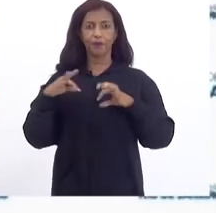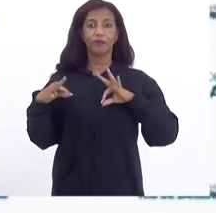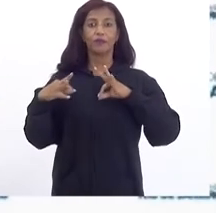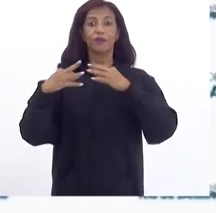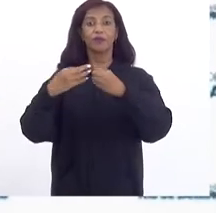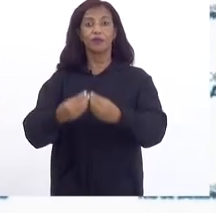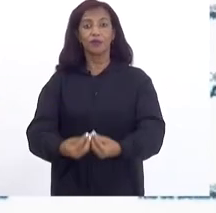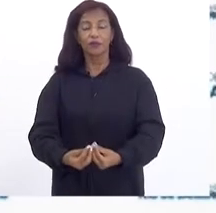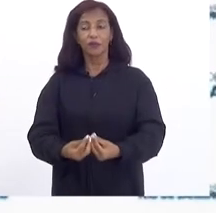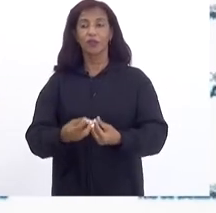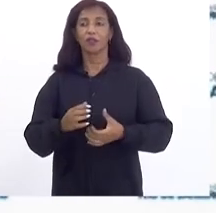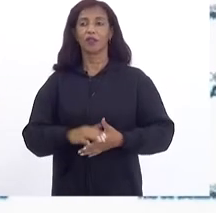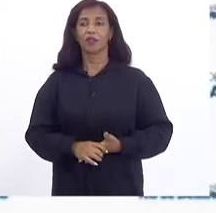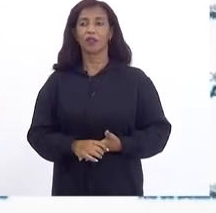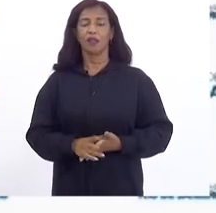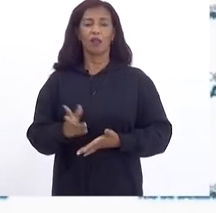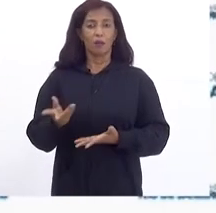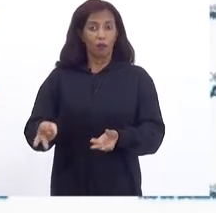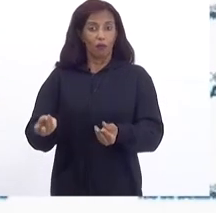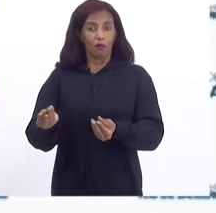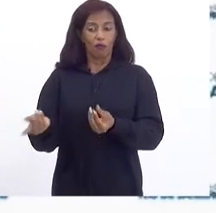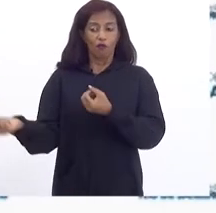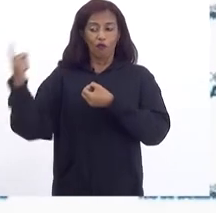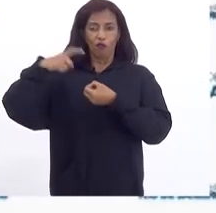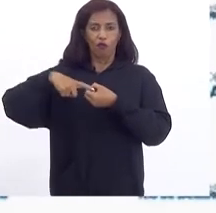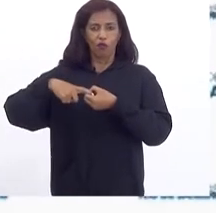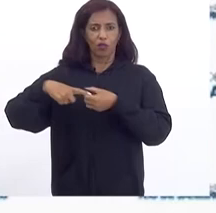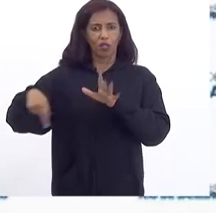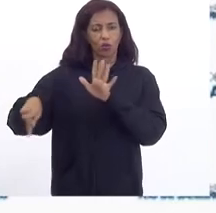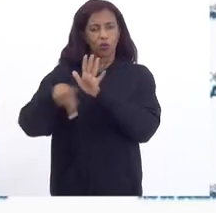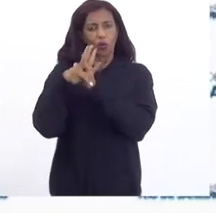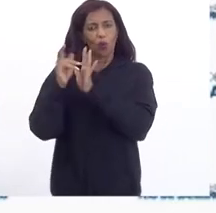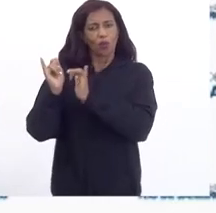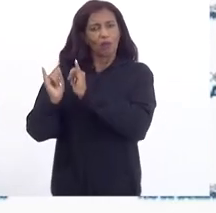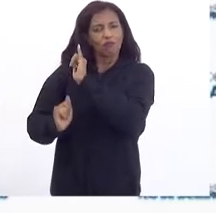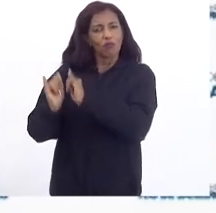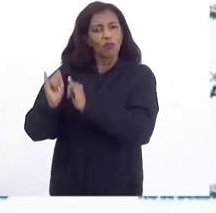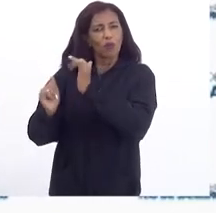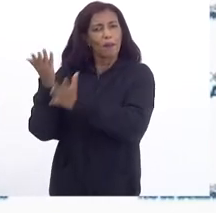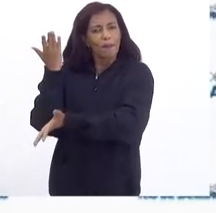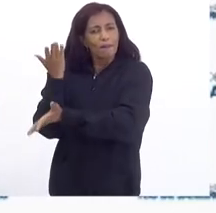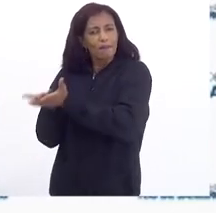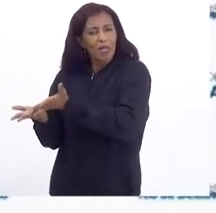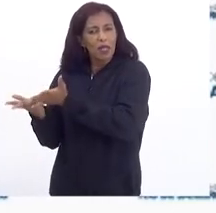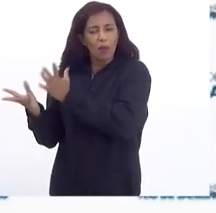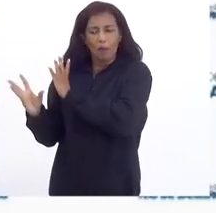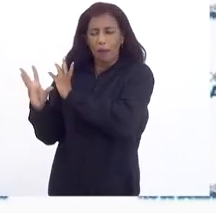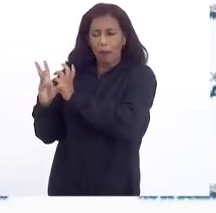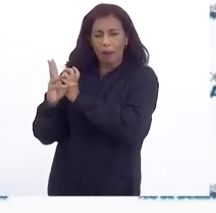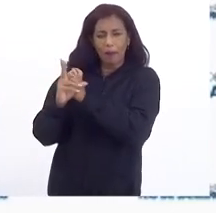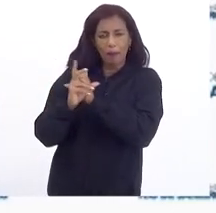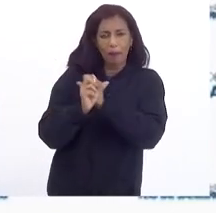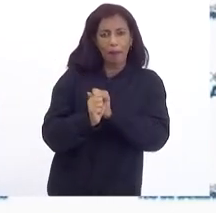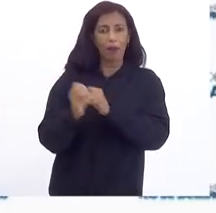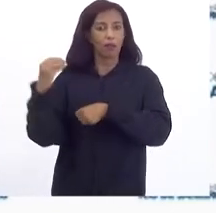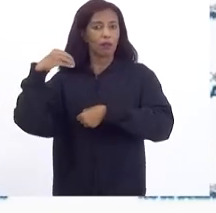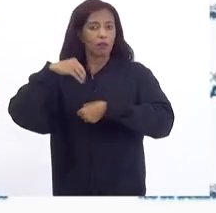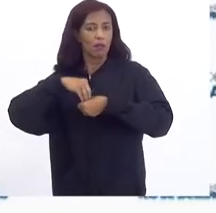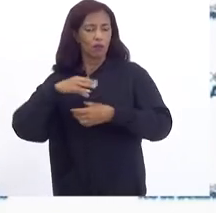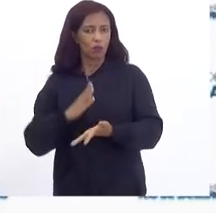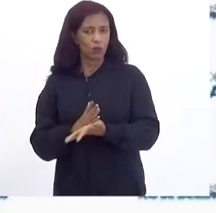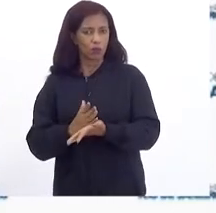Toda Retomaria Para si Toda aquela Indústria Que ele perdeu Porque no final Das contas Dentro de um